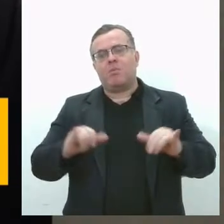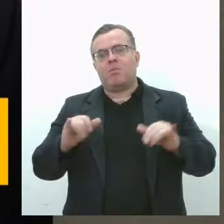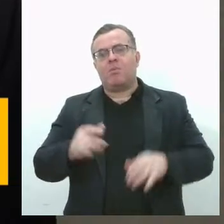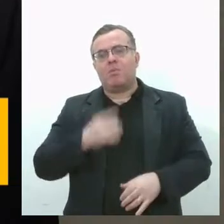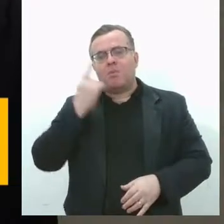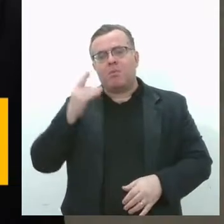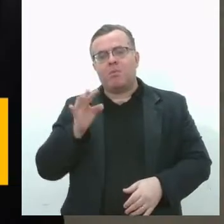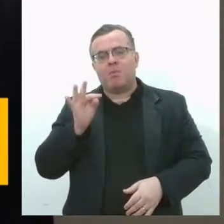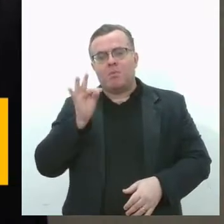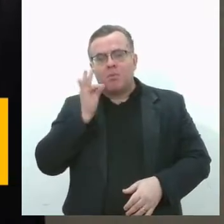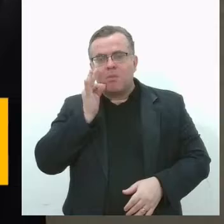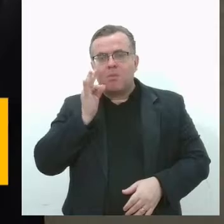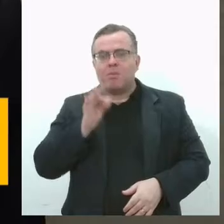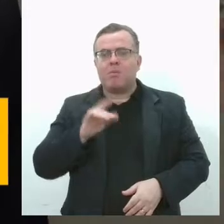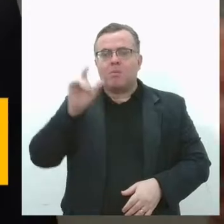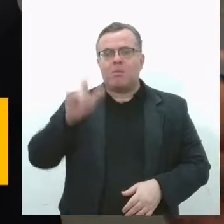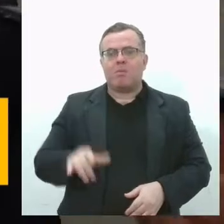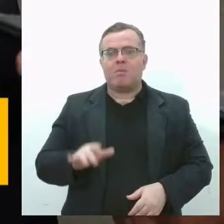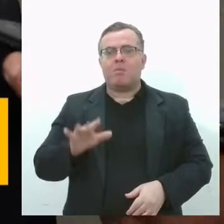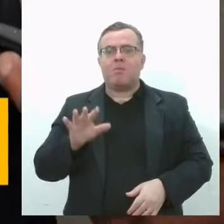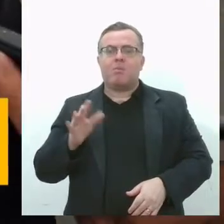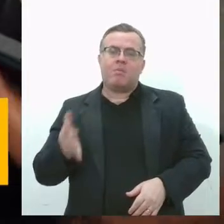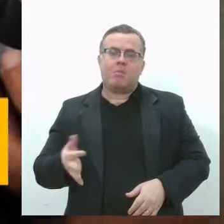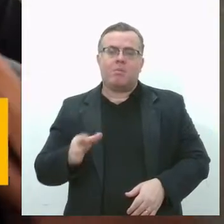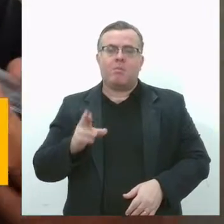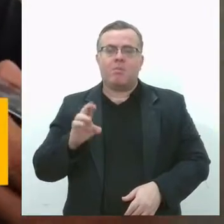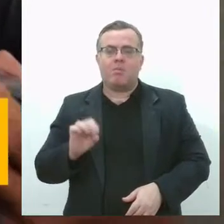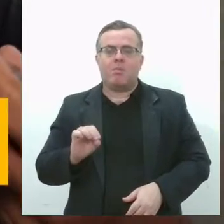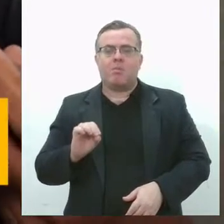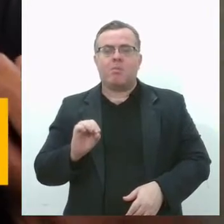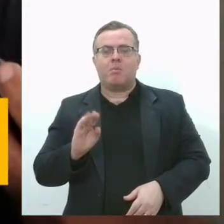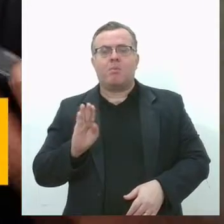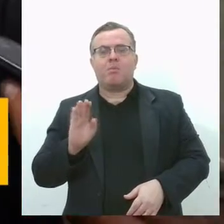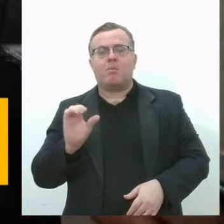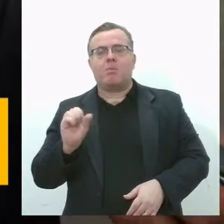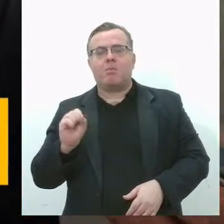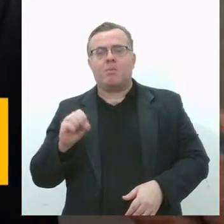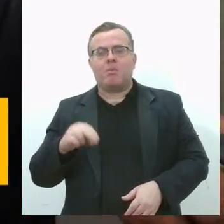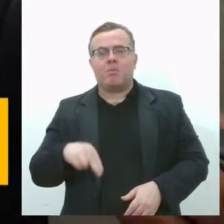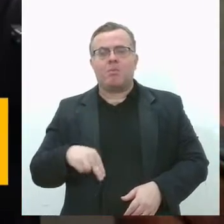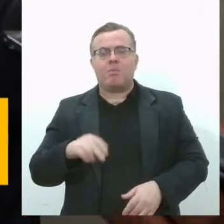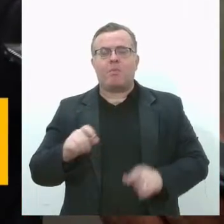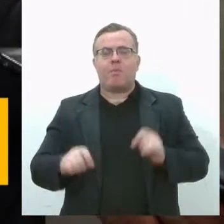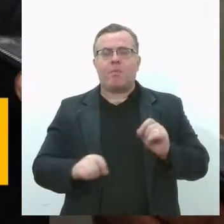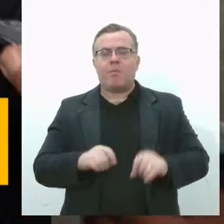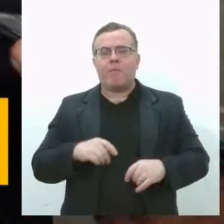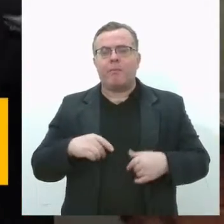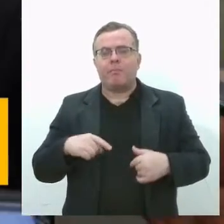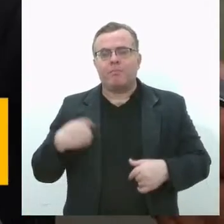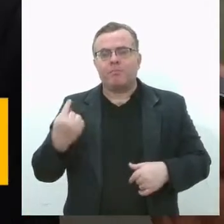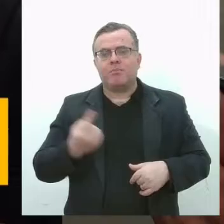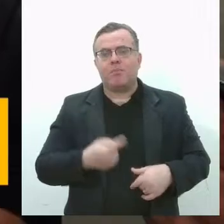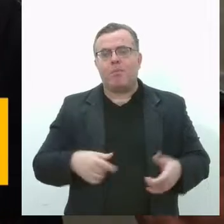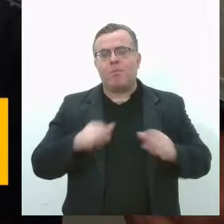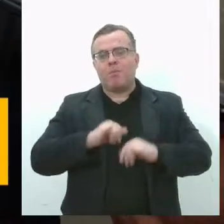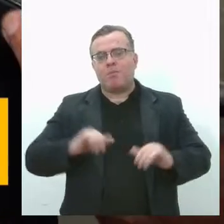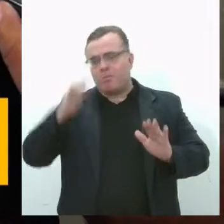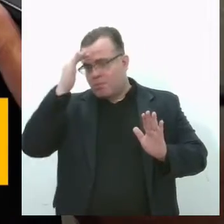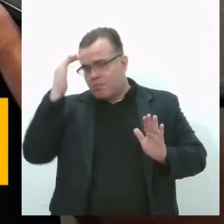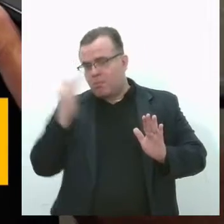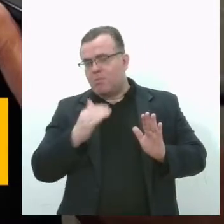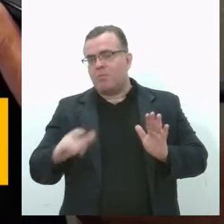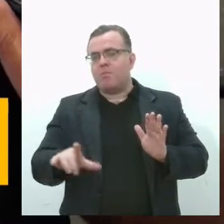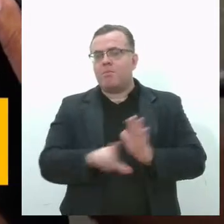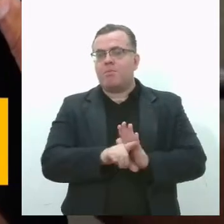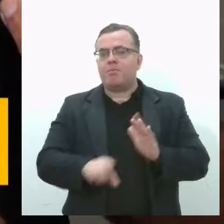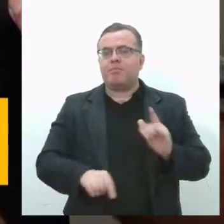Robson Viana. Ele vem aqui hoje por determinação do TRE, e nós estamos fazendo cumprir a lei. O